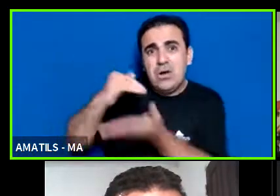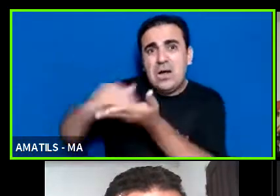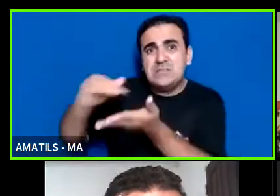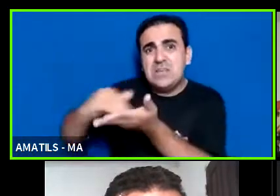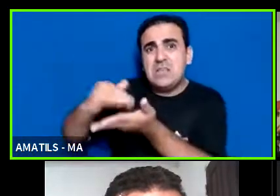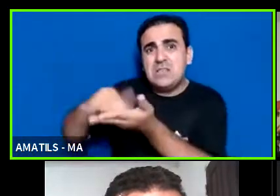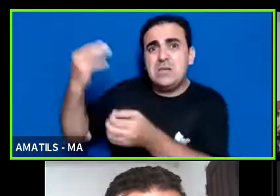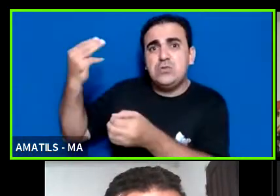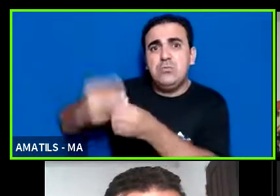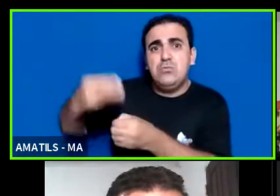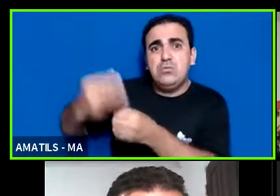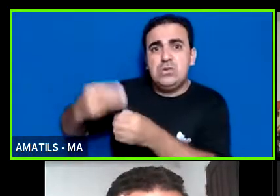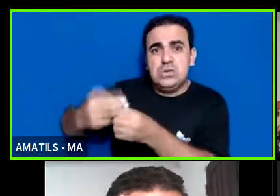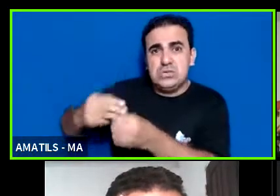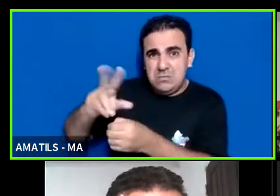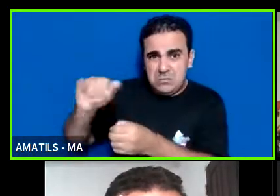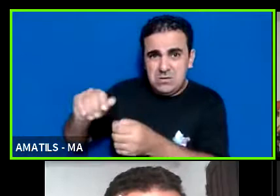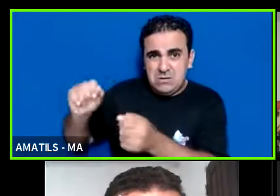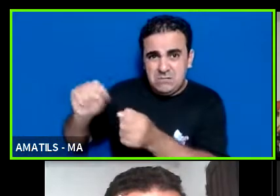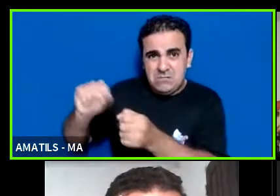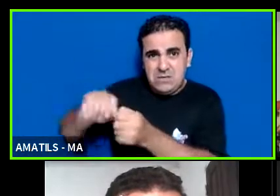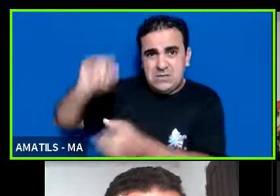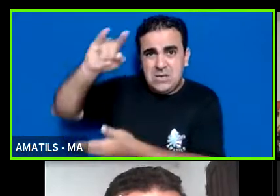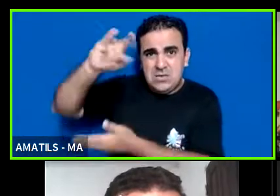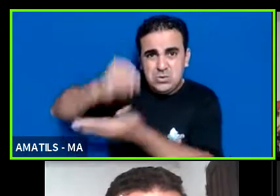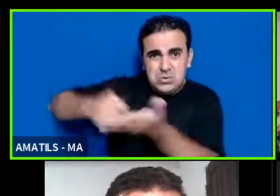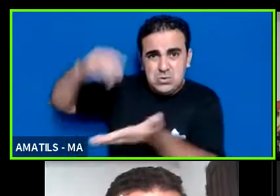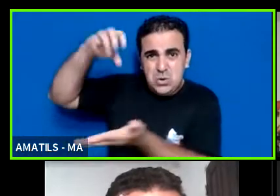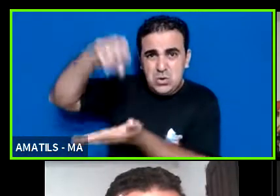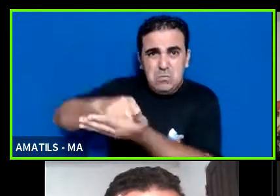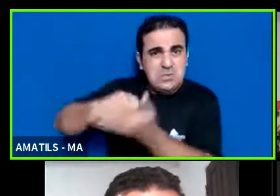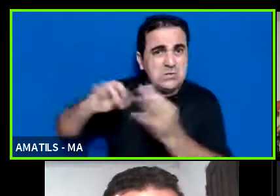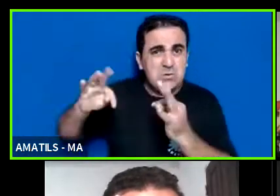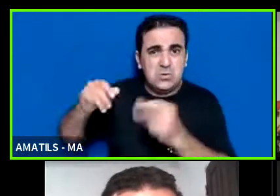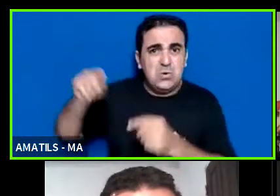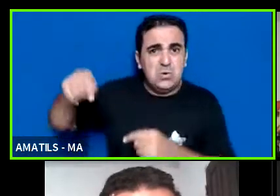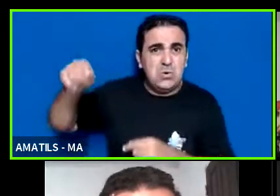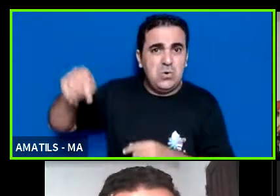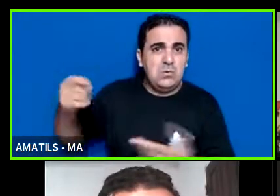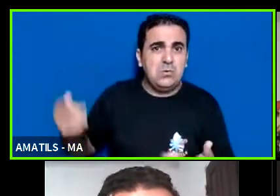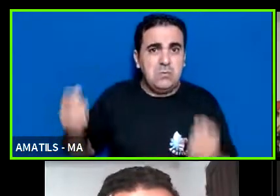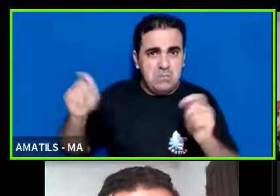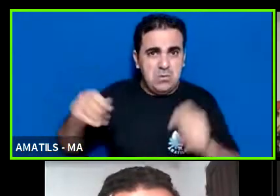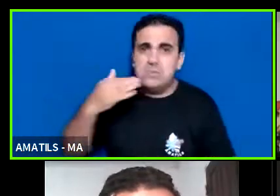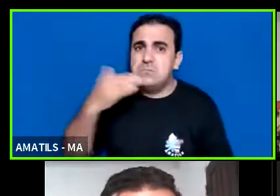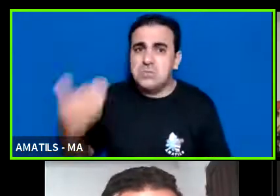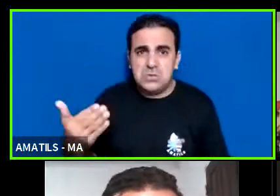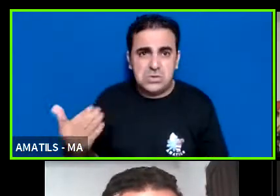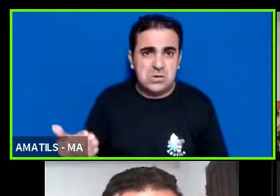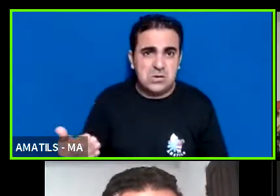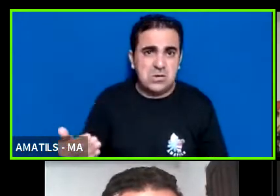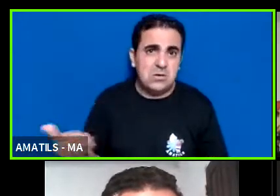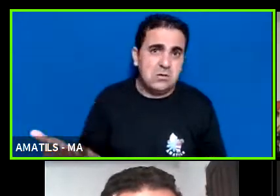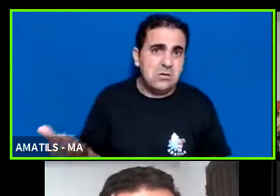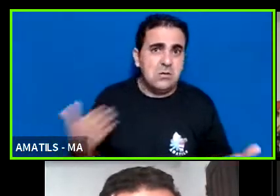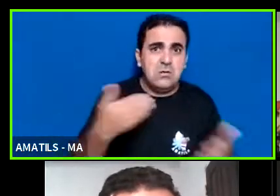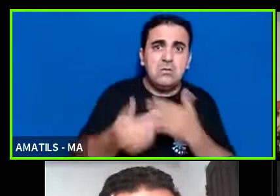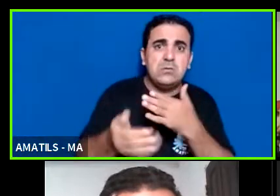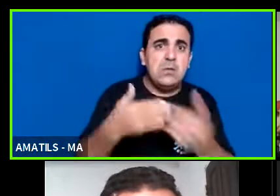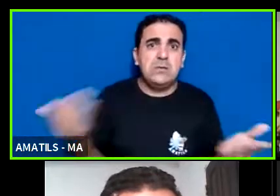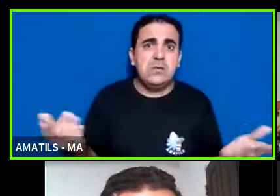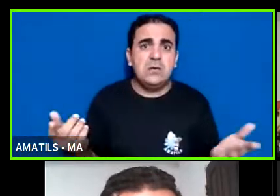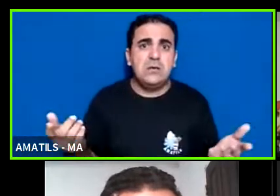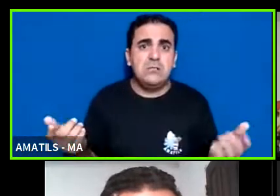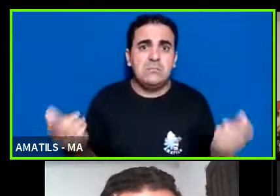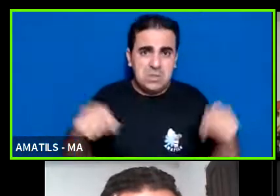esporte conselho de esporte ou entidades de pessoas com deficiência pode solicitar para o município ou independe da estrutura